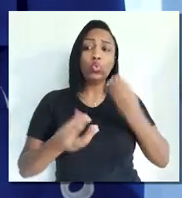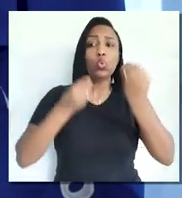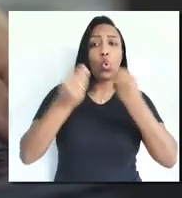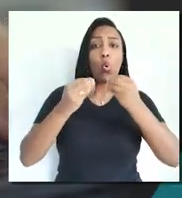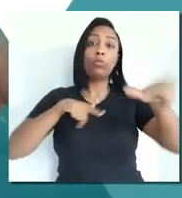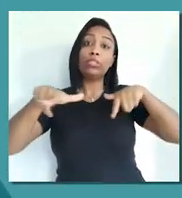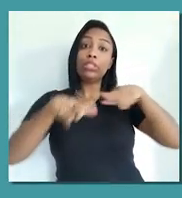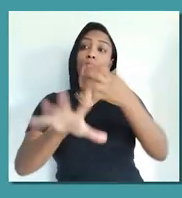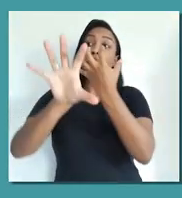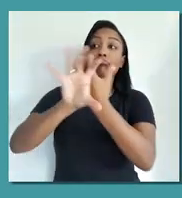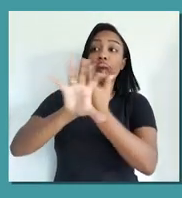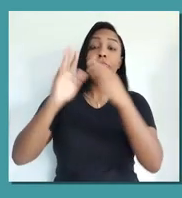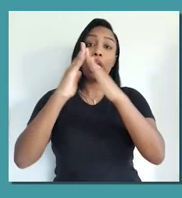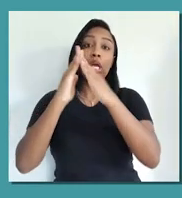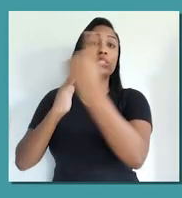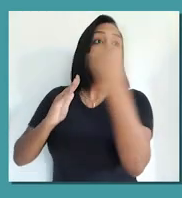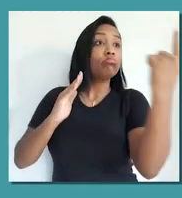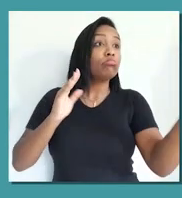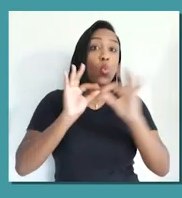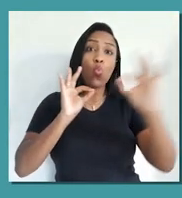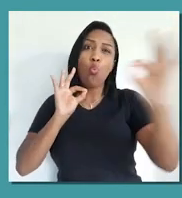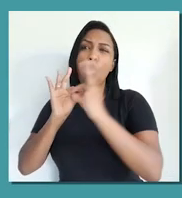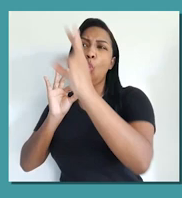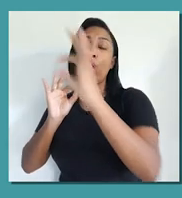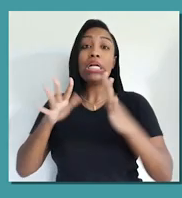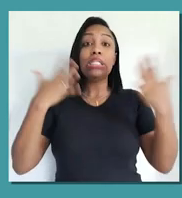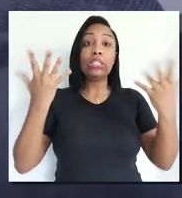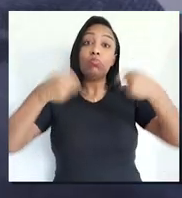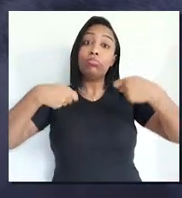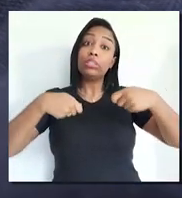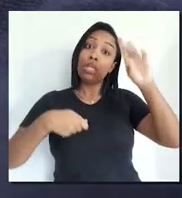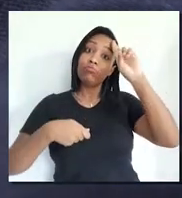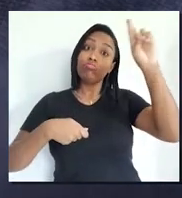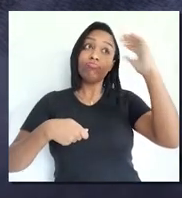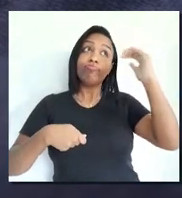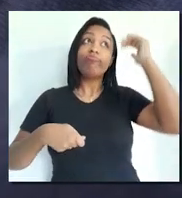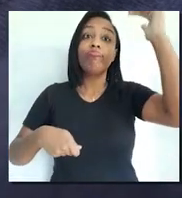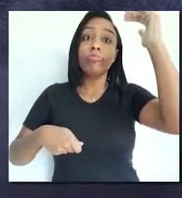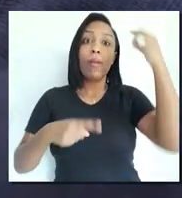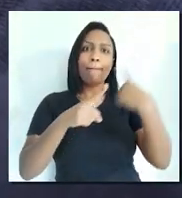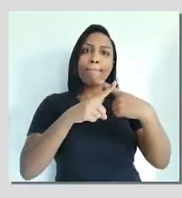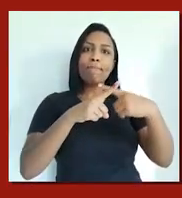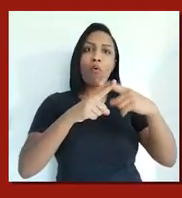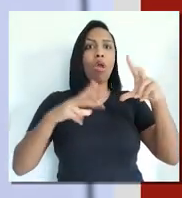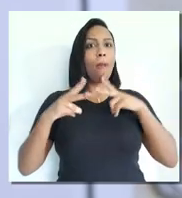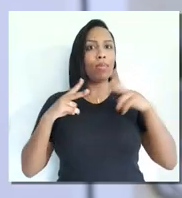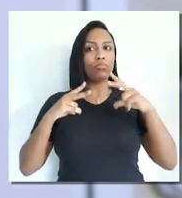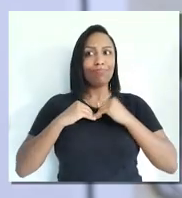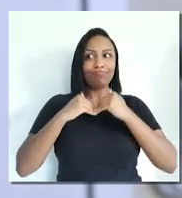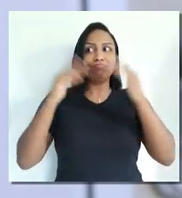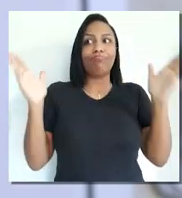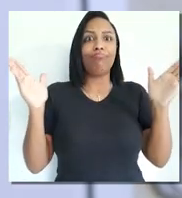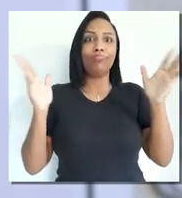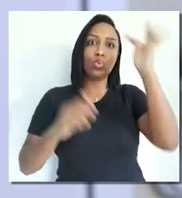vídeos, de trabalho remoto, e isso aumenta a responsabilidade, porque você está colocando a sua privacidade. E eu vejo